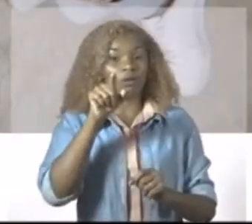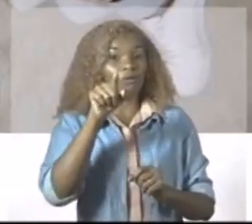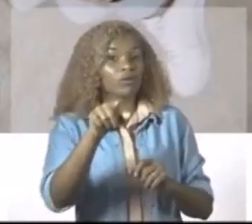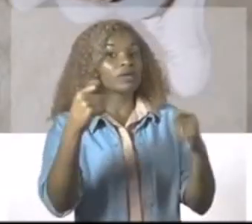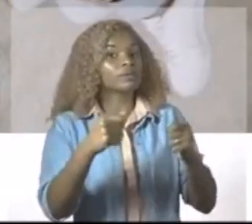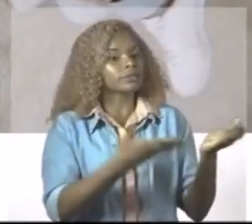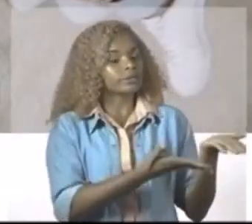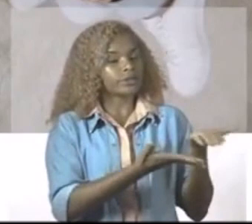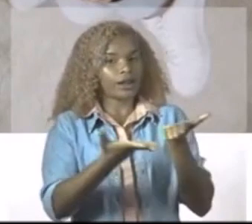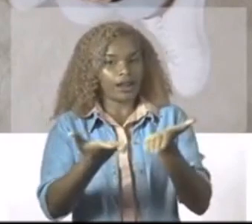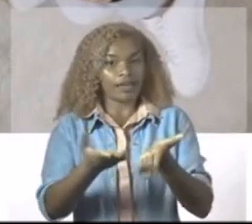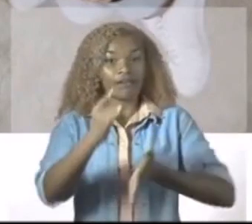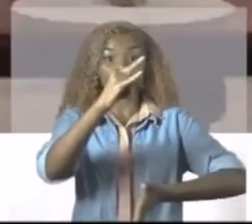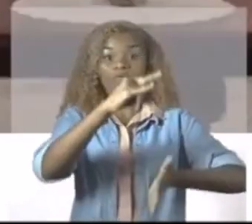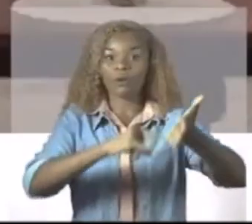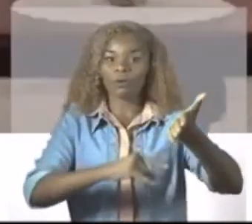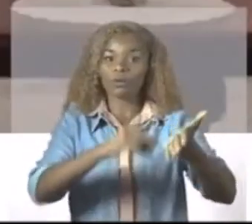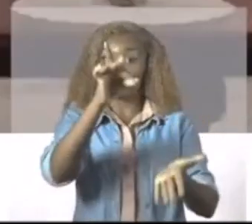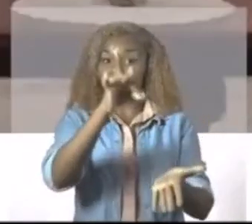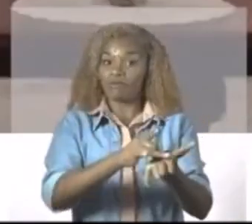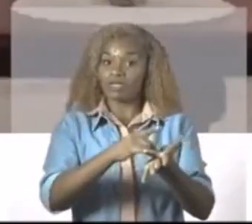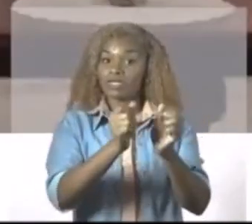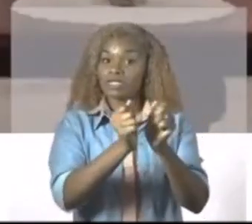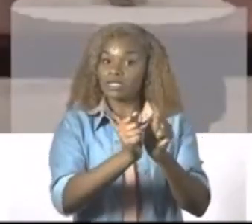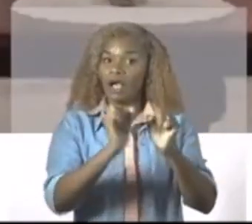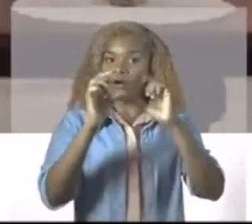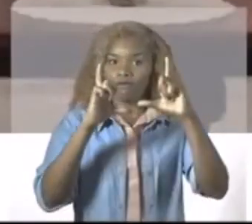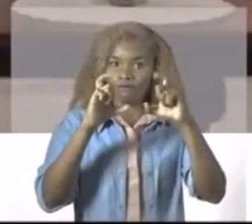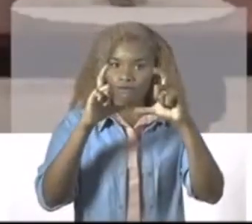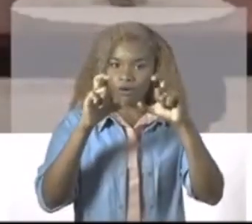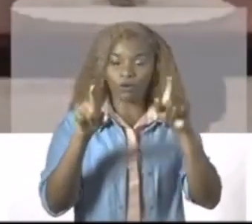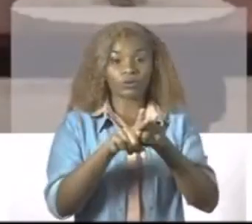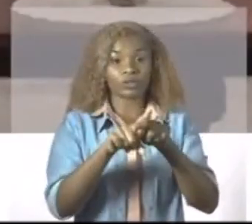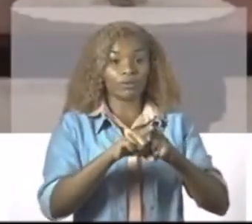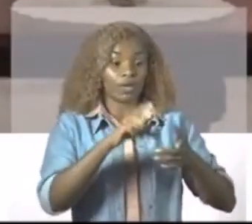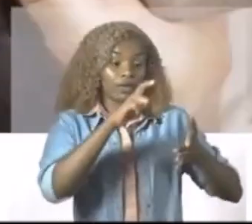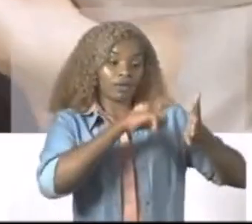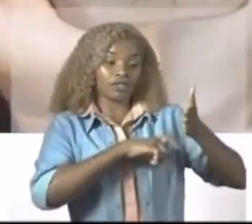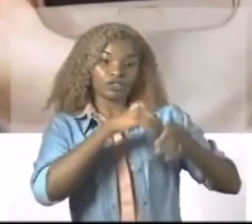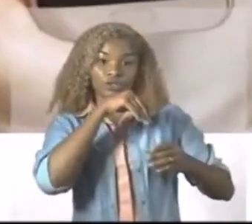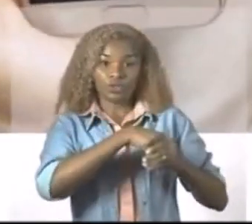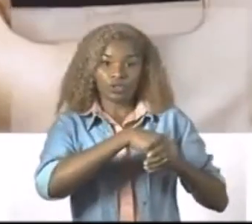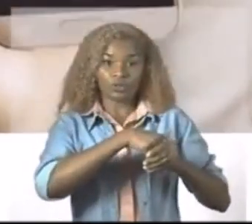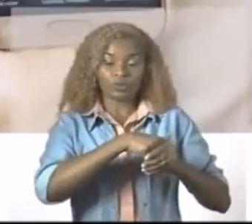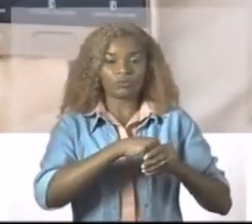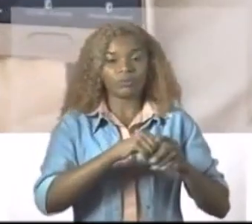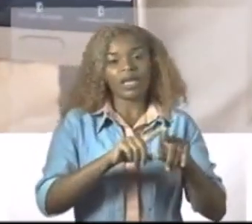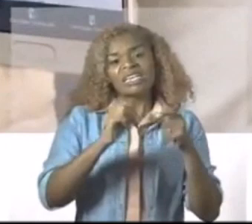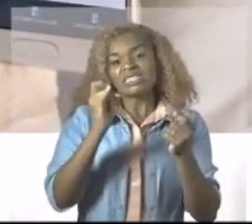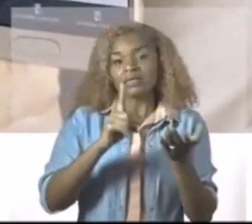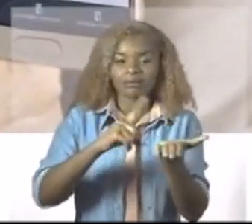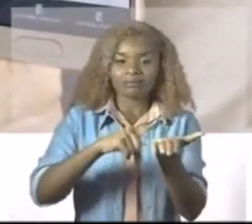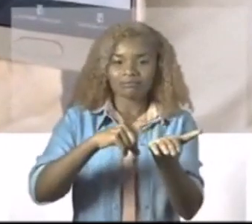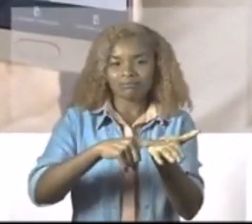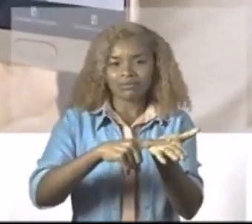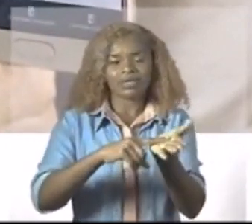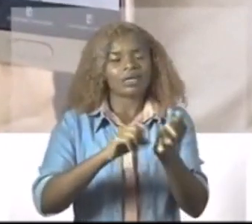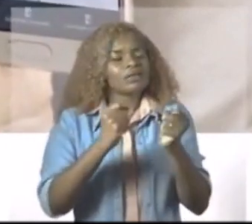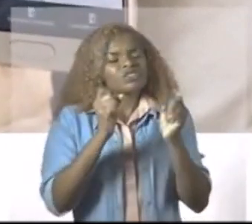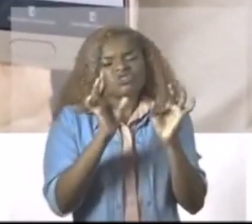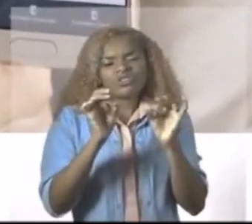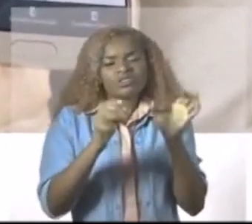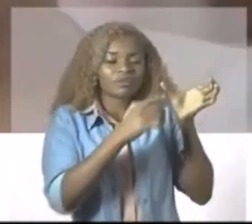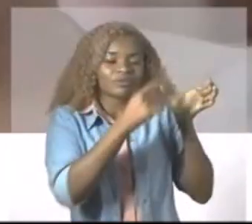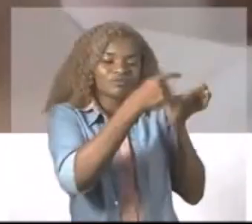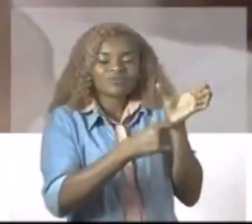vai precisar levar um documento oficial com foto e o título de eleitor. Quem tem biometria pode levar só o